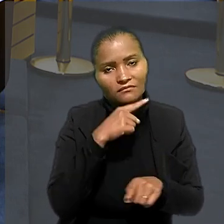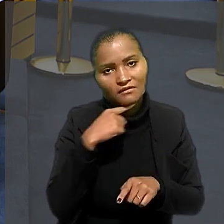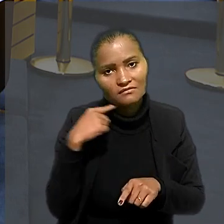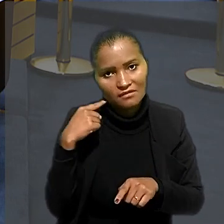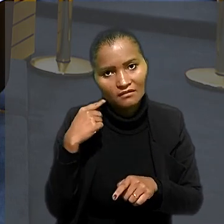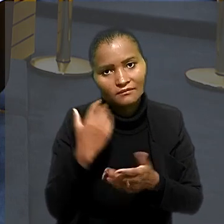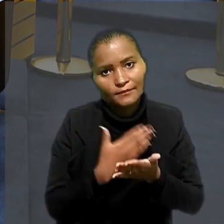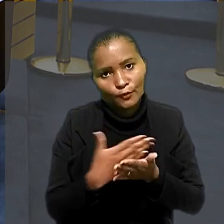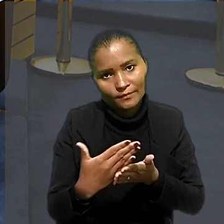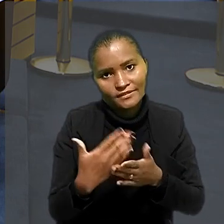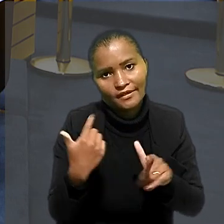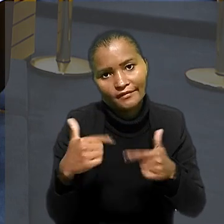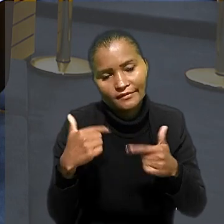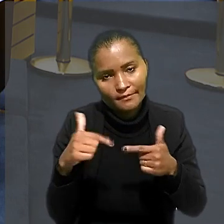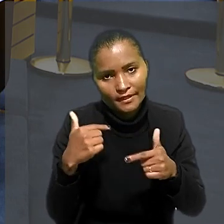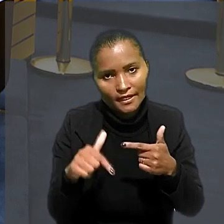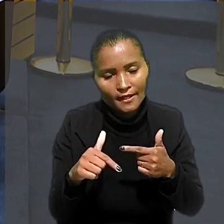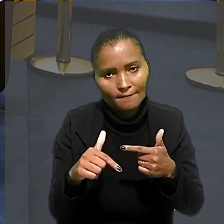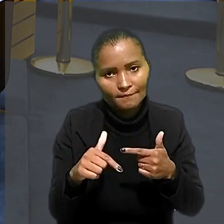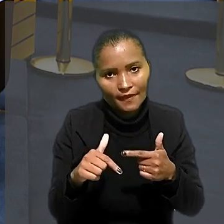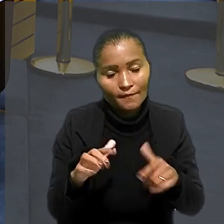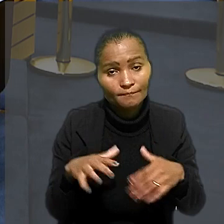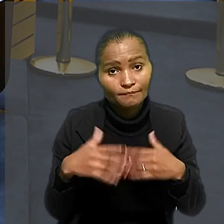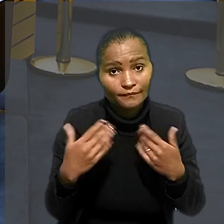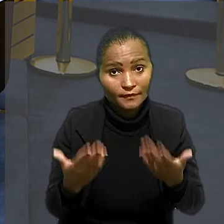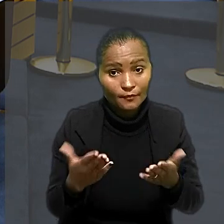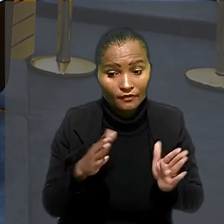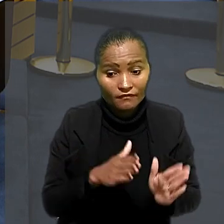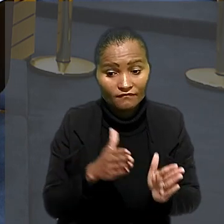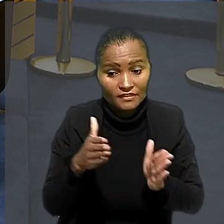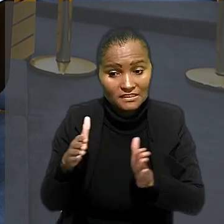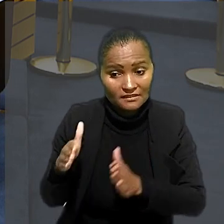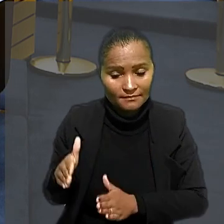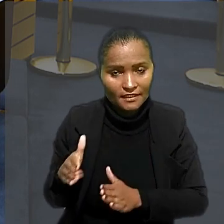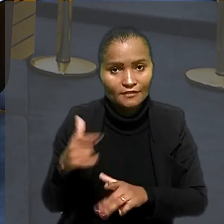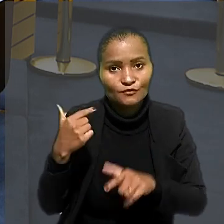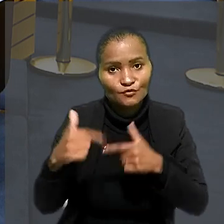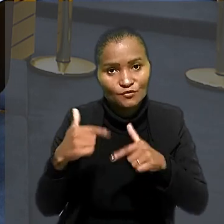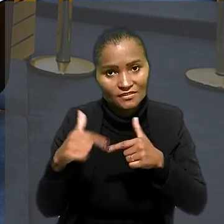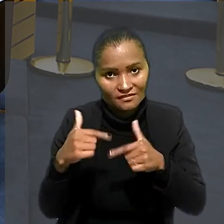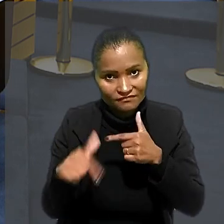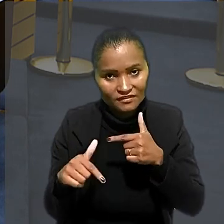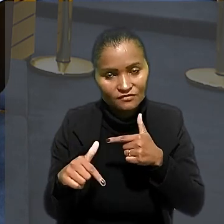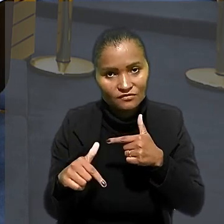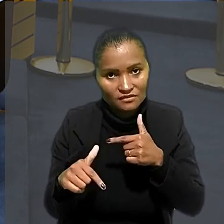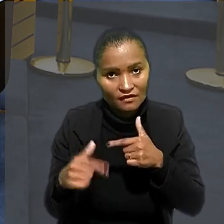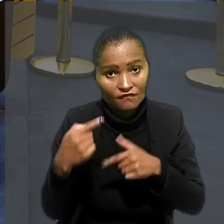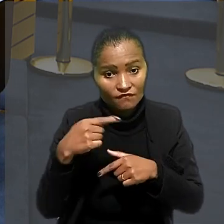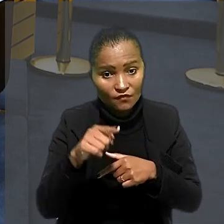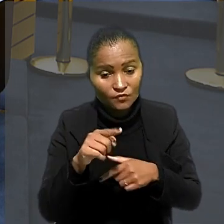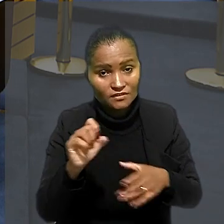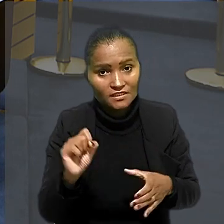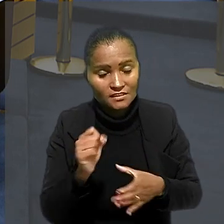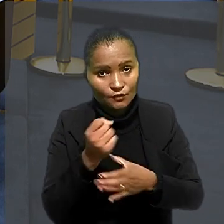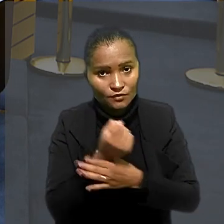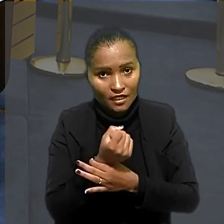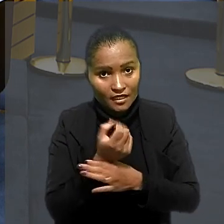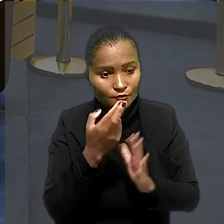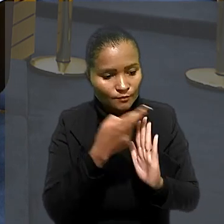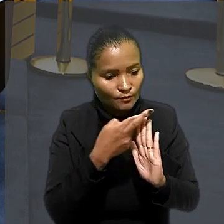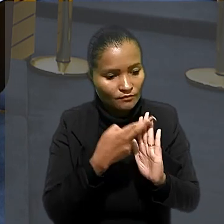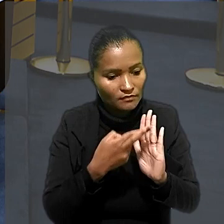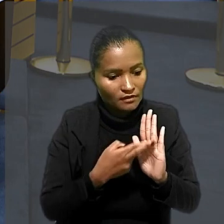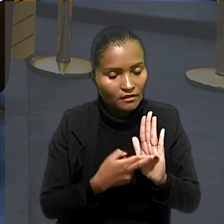iniciar o expediente. Embora o afastamento do serviço, nesses casos, fosse assegurado por